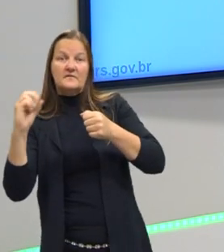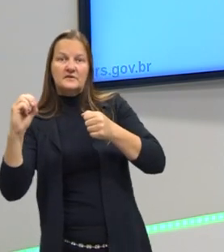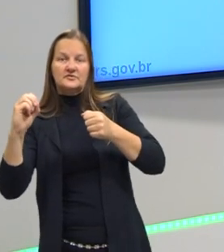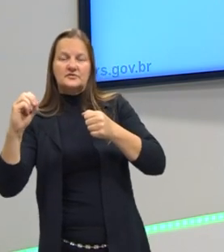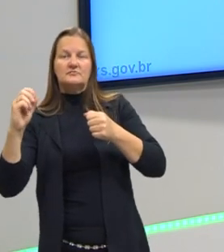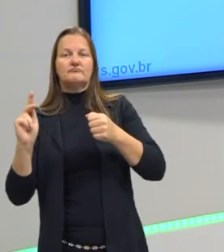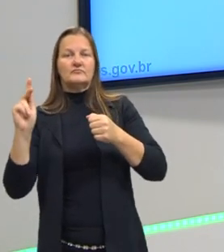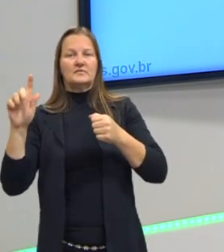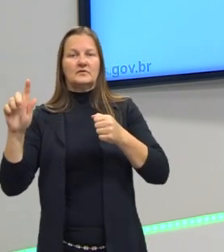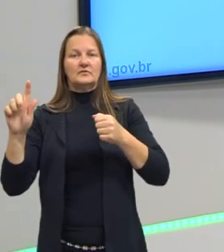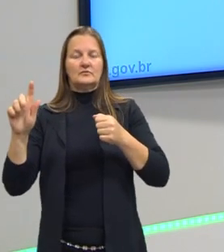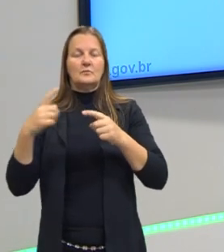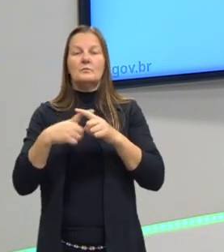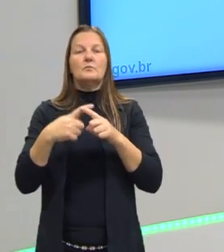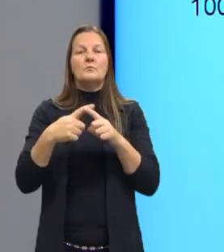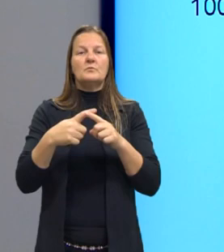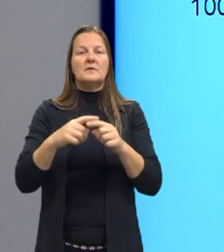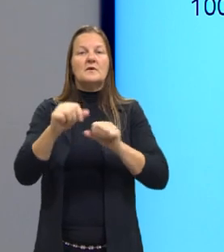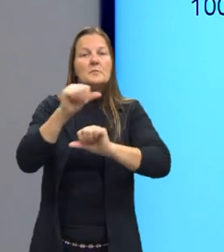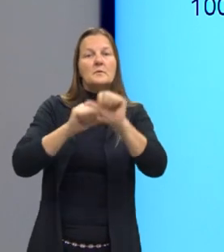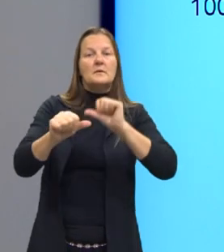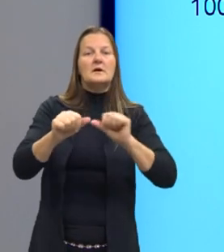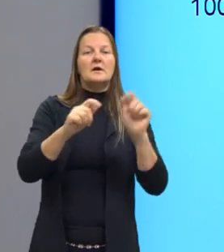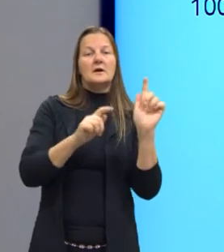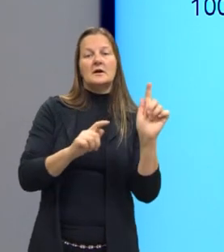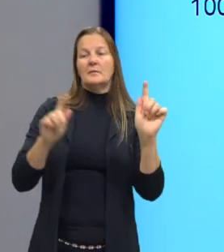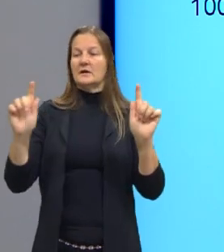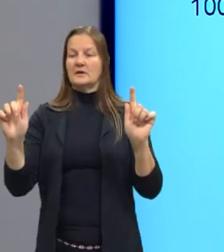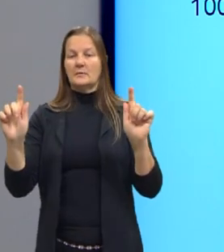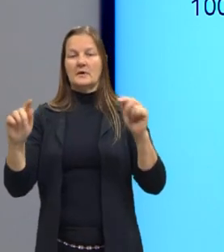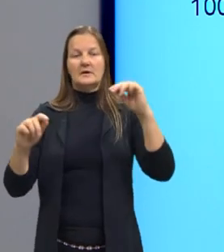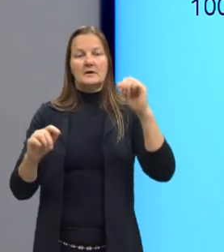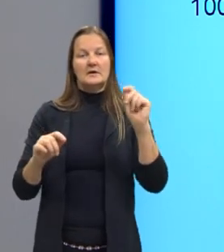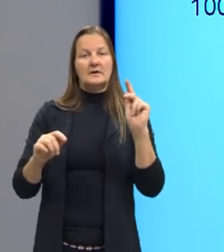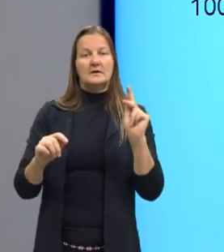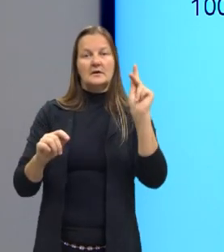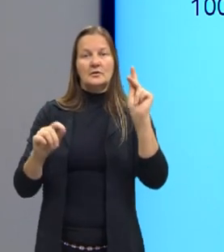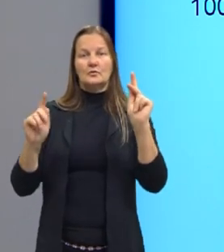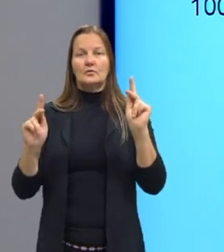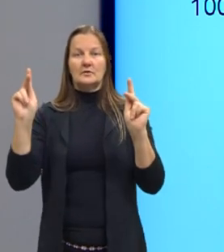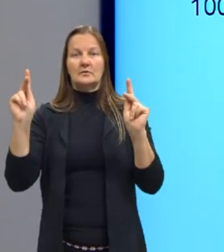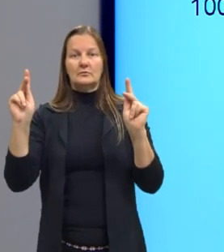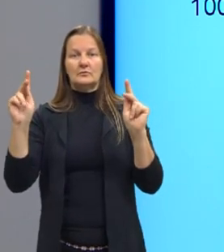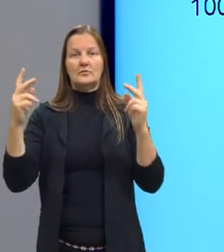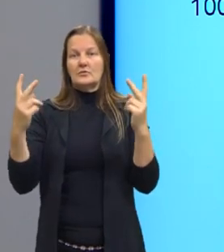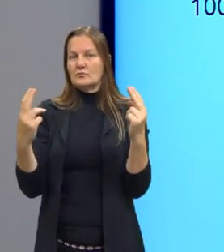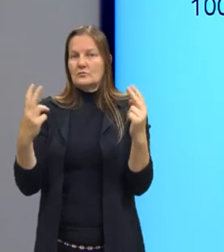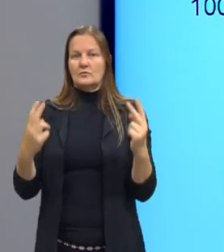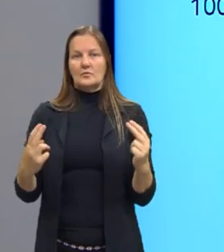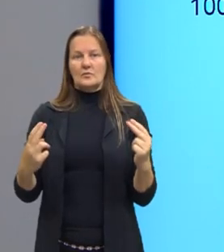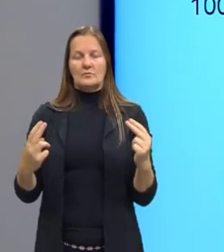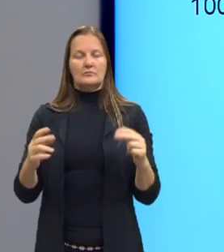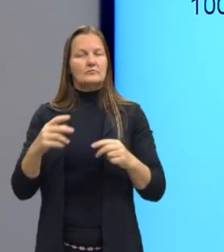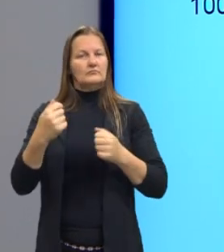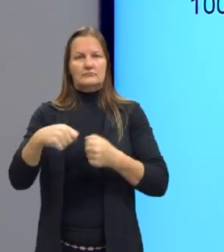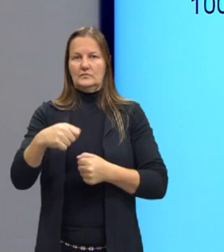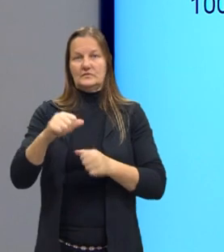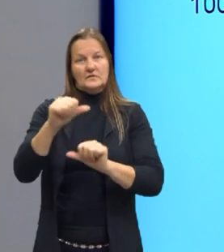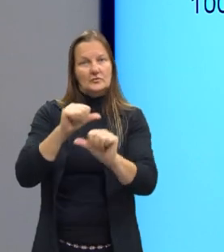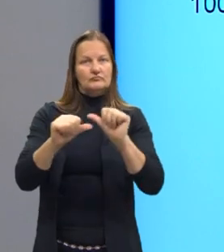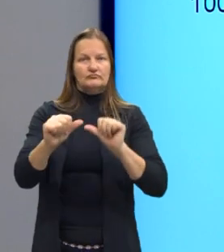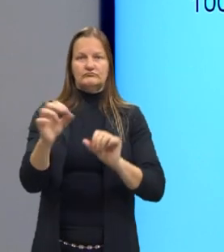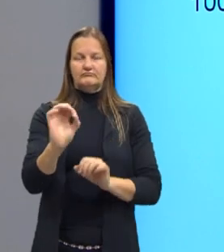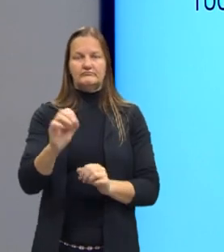a conversão ainda, por quê? Gramas, gramas, quilos, quilos. Se eu tiver a mesma unidade nas linhas, não tem